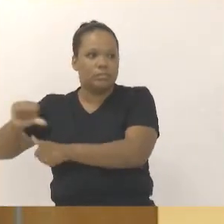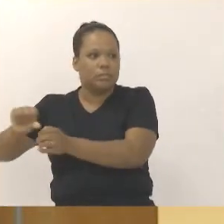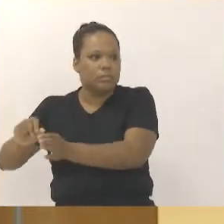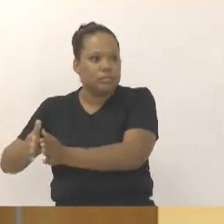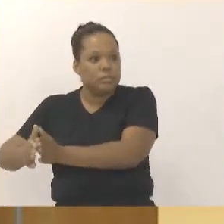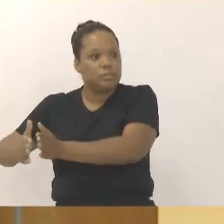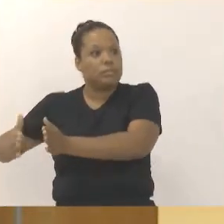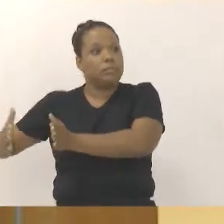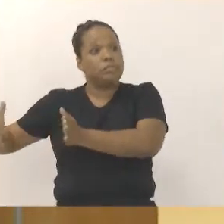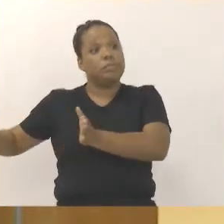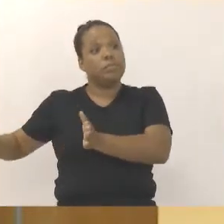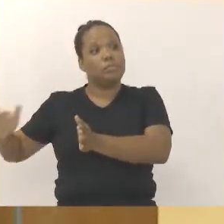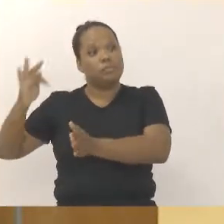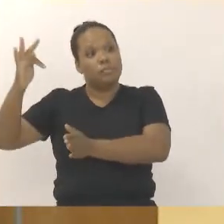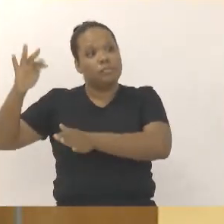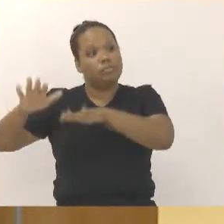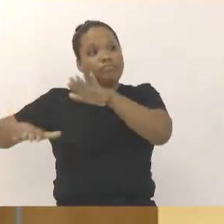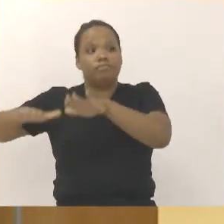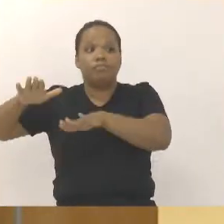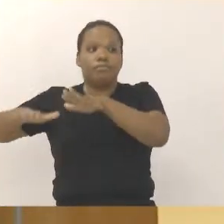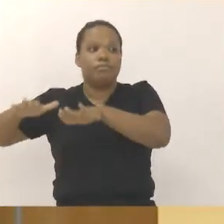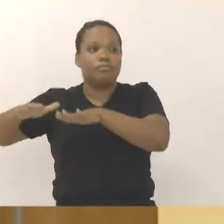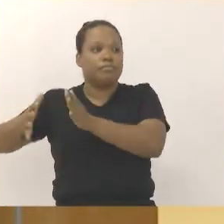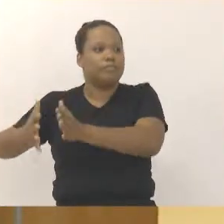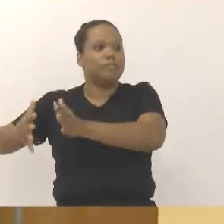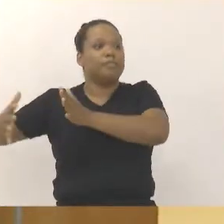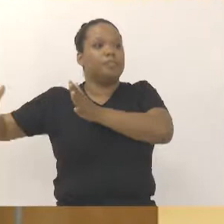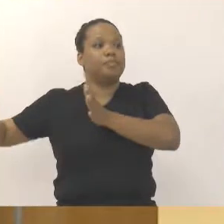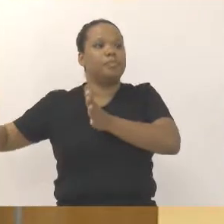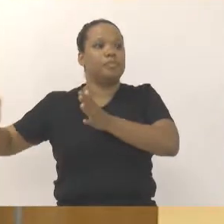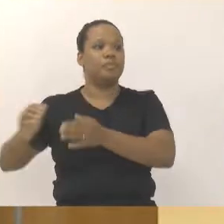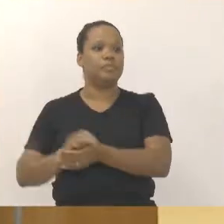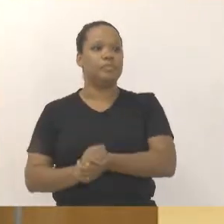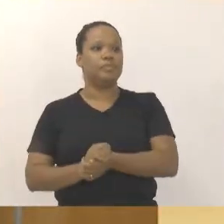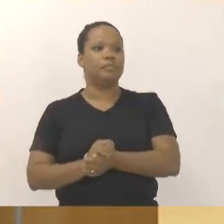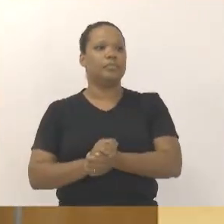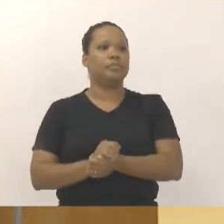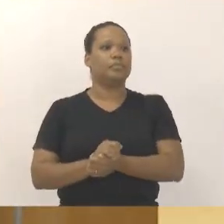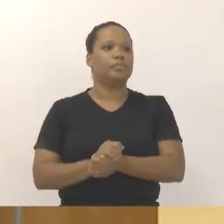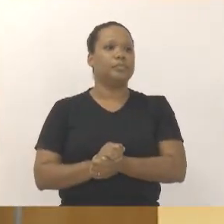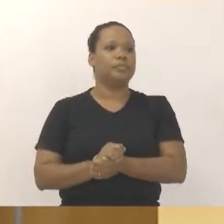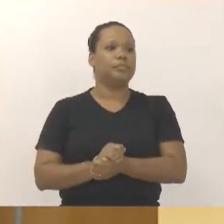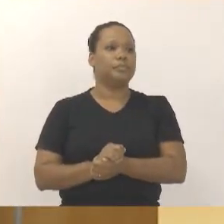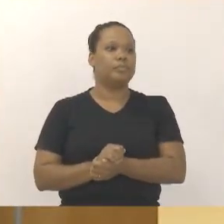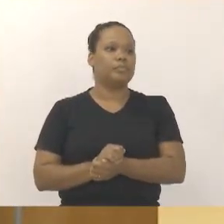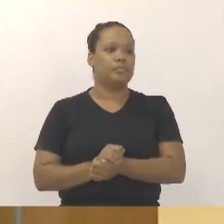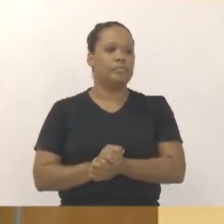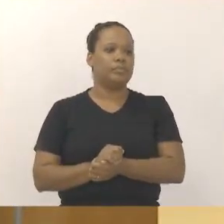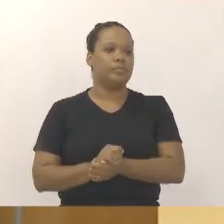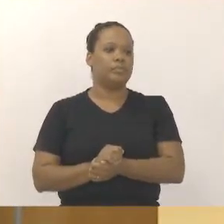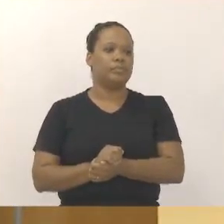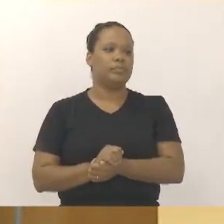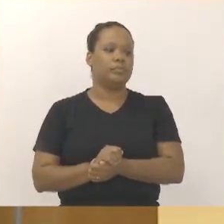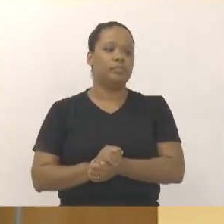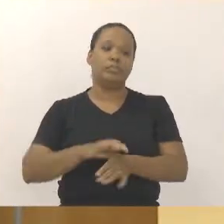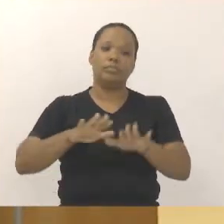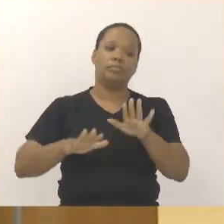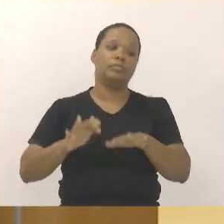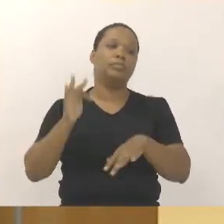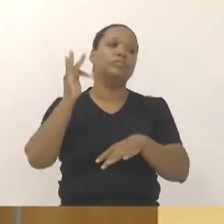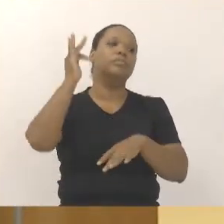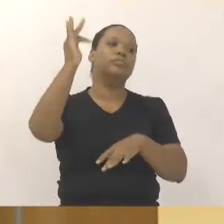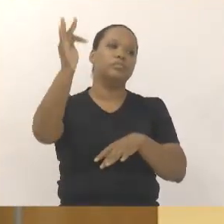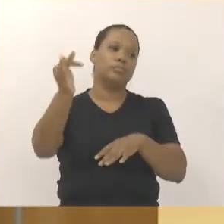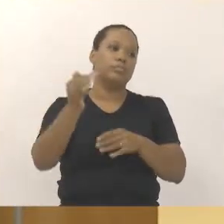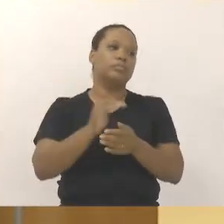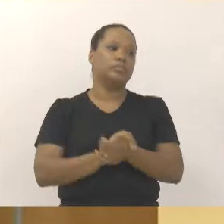daquele diâmetro onde corre ali o rio. E aí, com isso, pode ser ampliado esse lado dessa rua